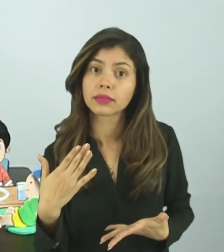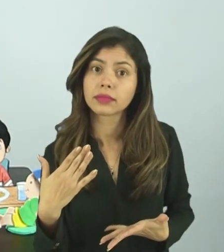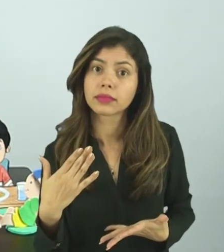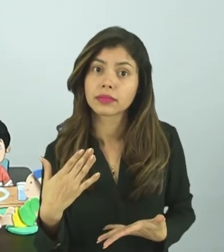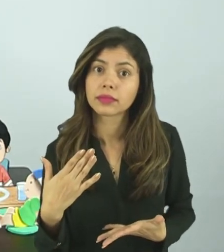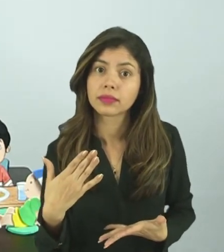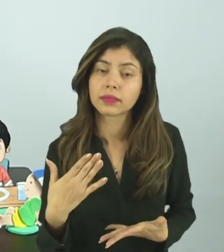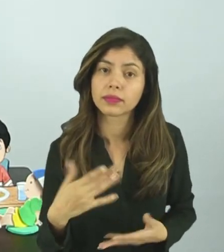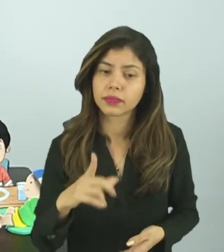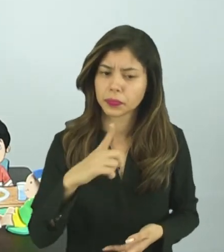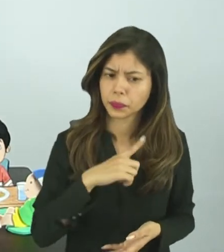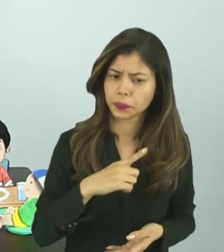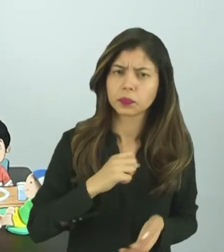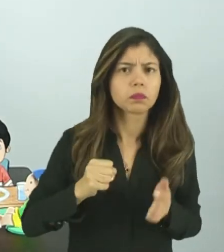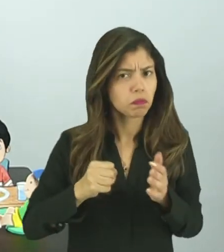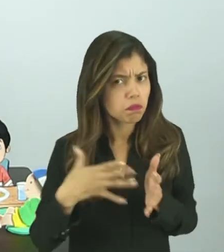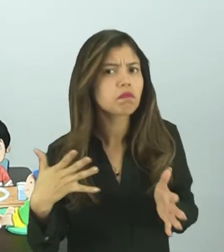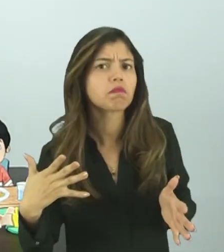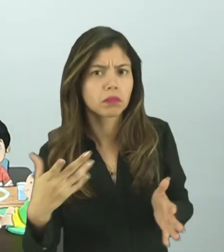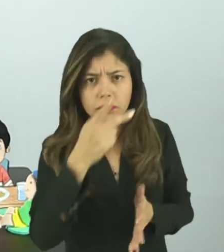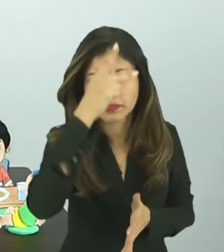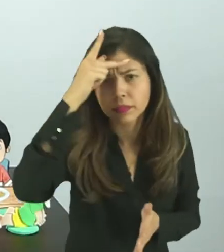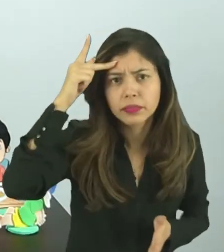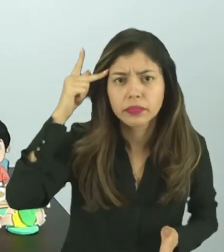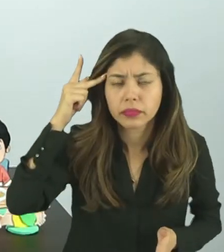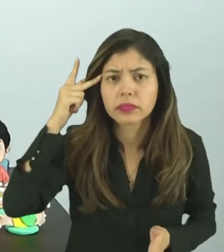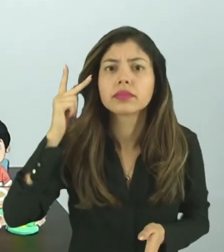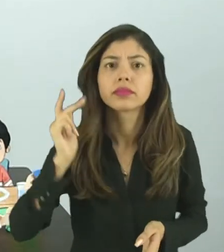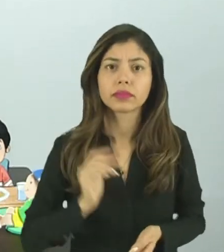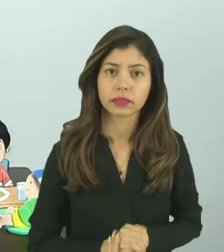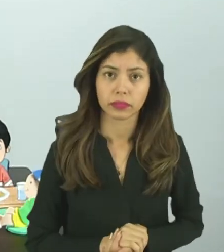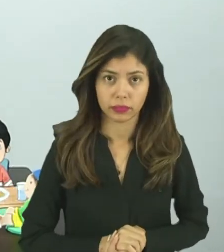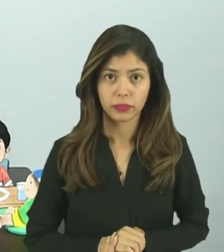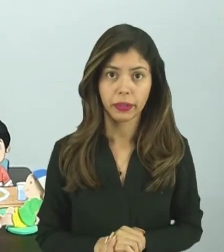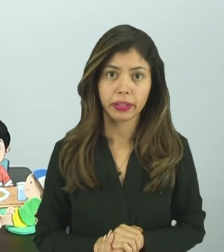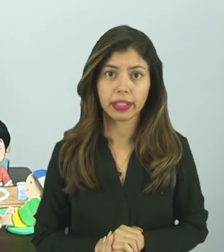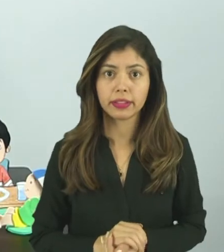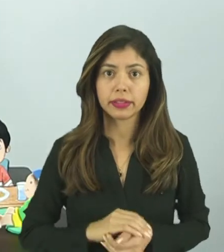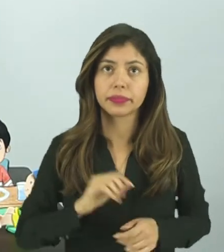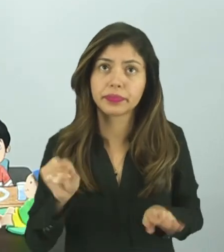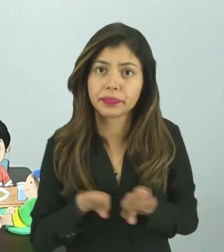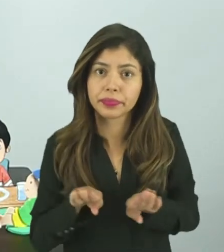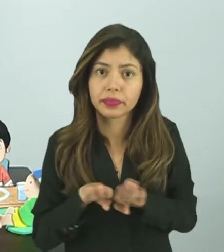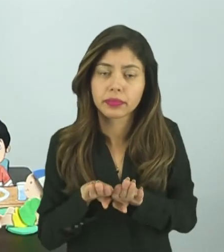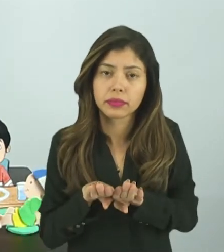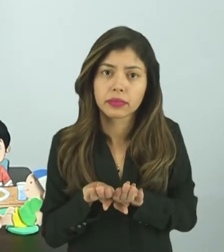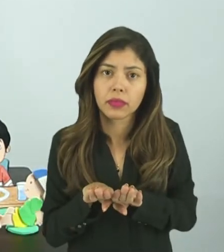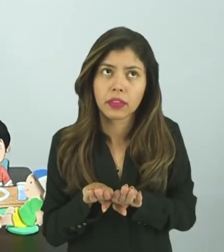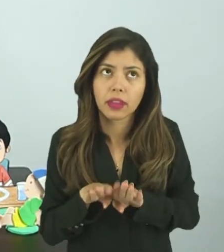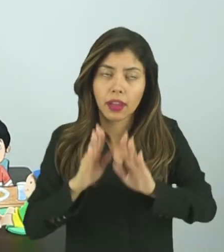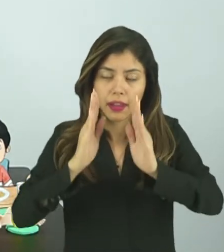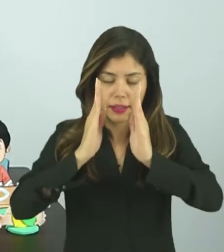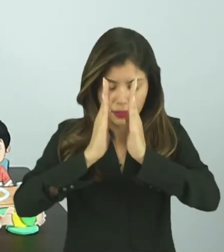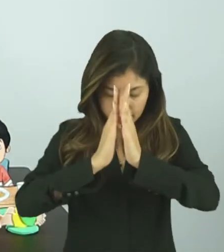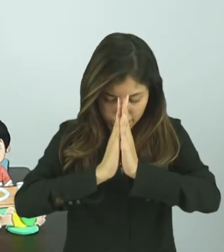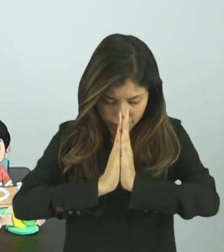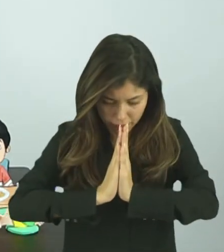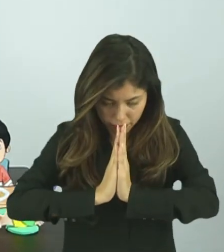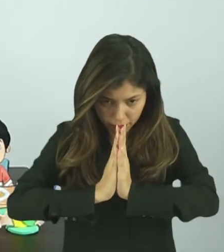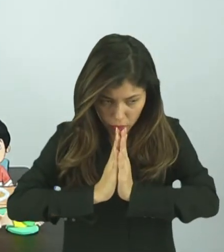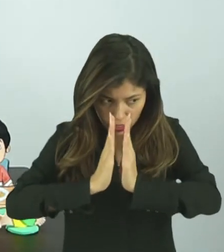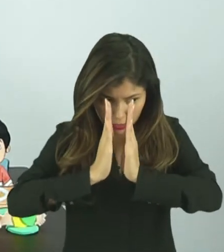Tem muita gente que sempre faz uma breve oração no período da